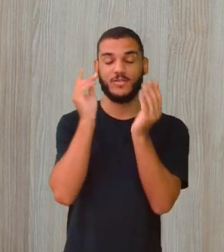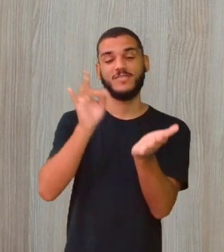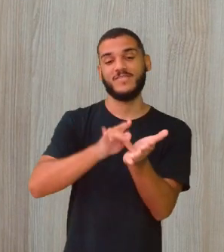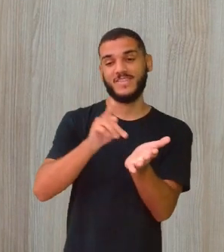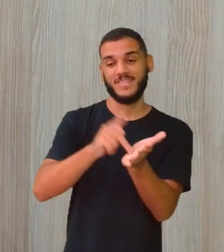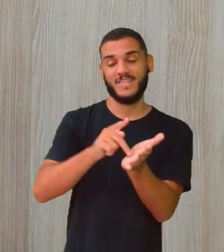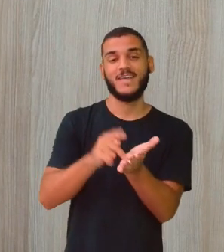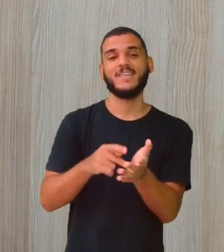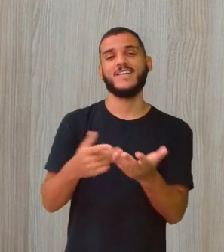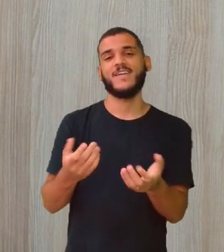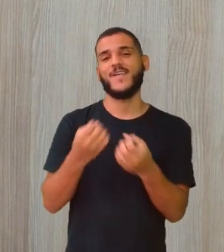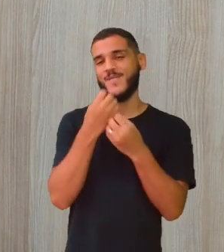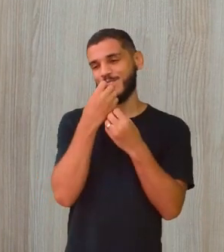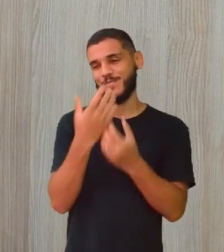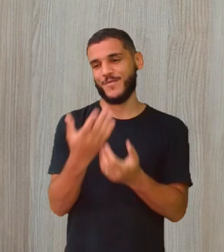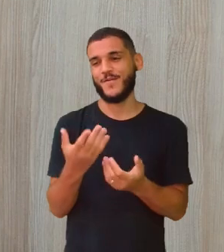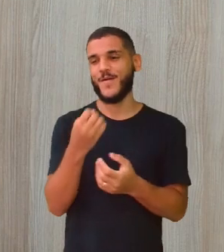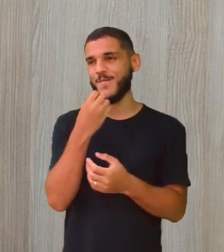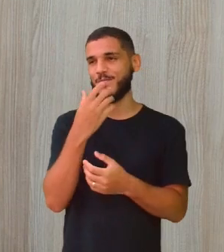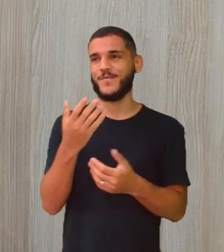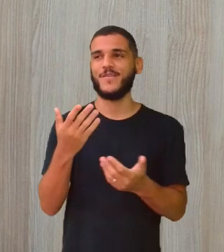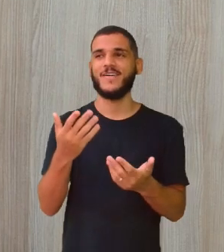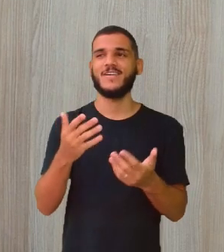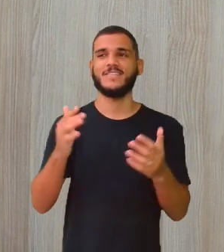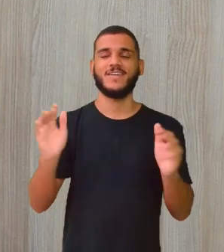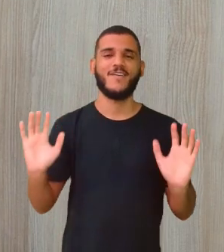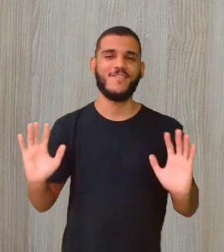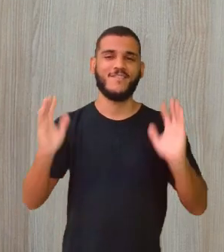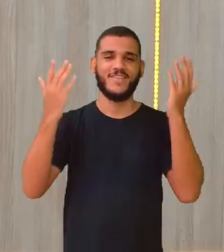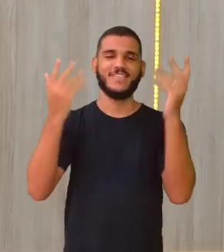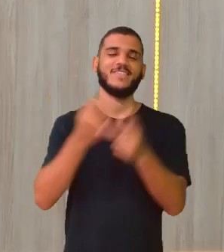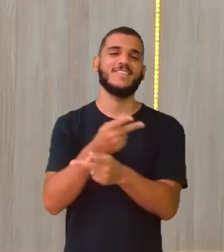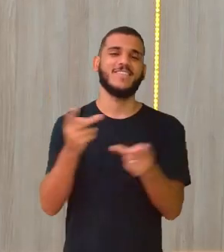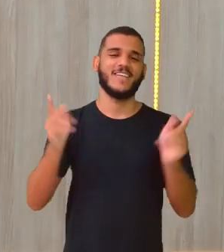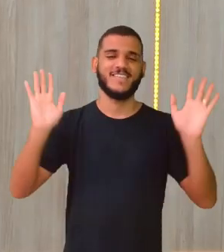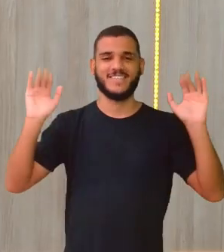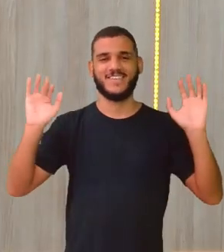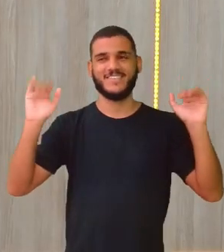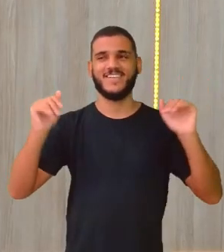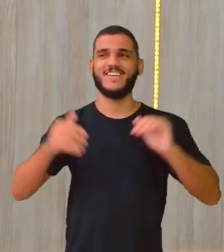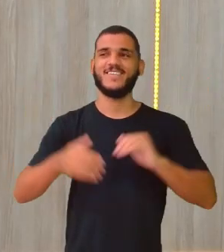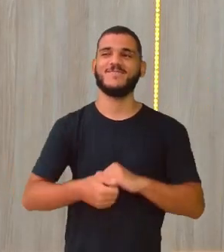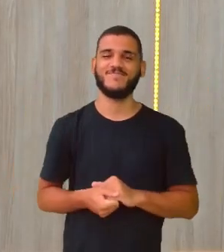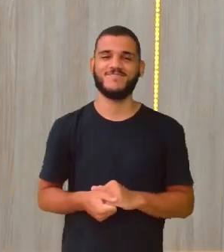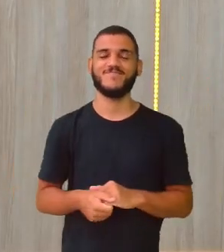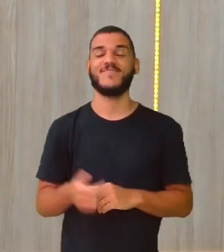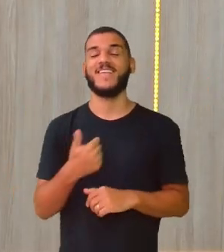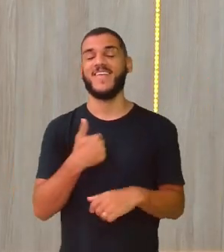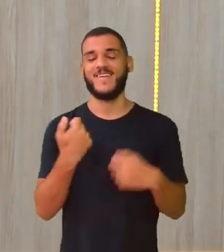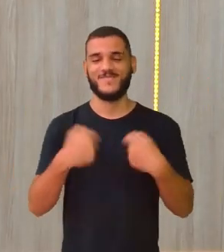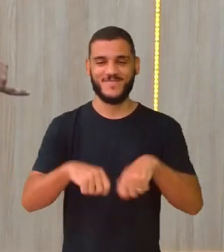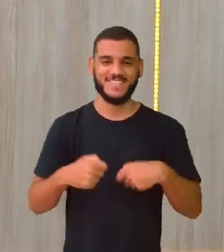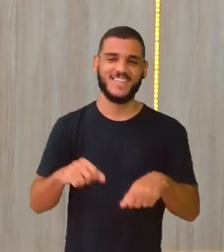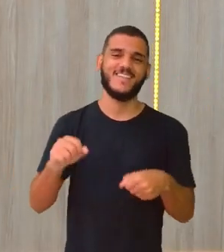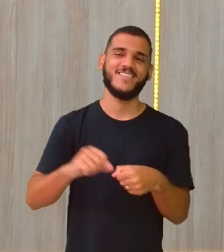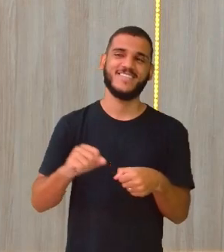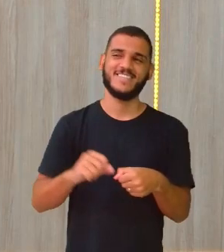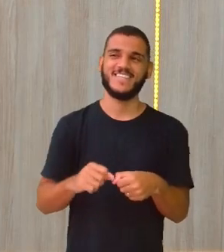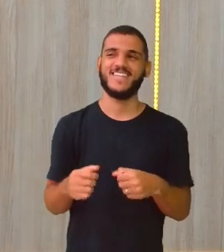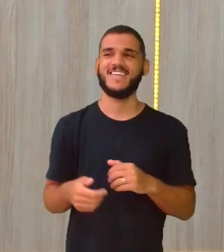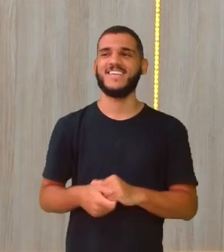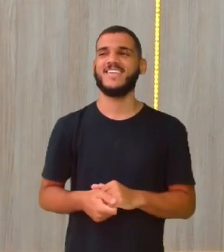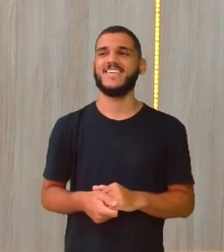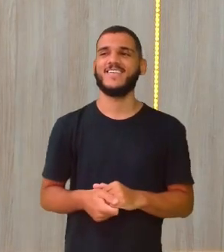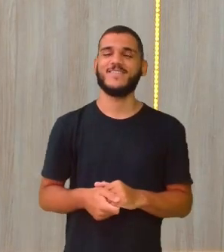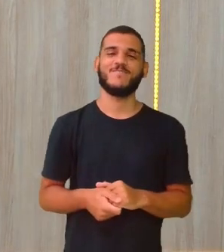Fiquem bem e boas festas para todo mundo. Tchau, tchau. Eu tinha que fazer, Juninho. Eu tentei